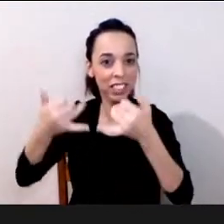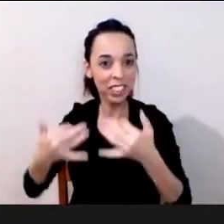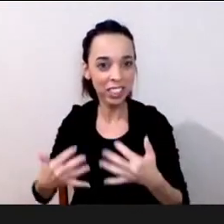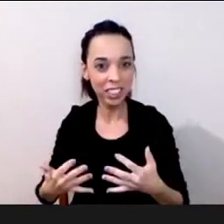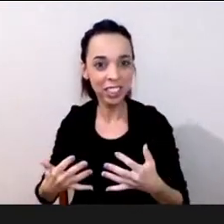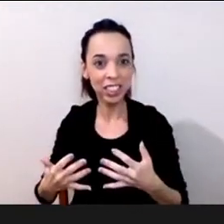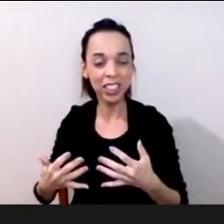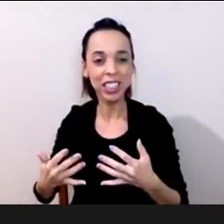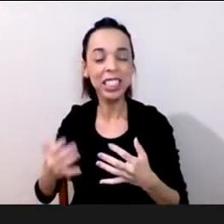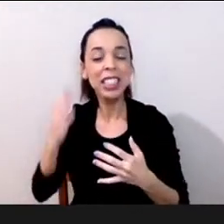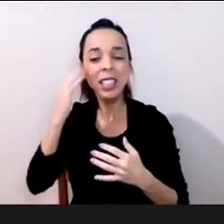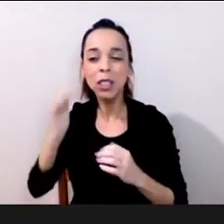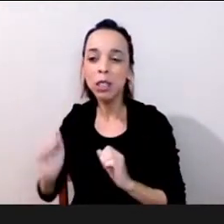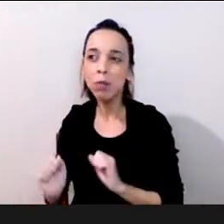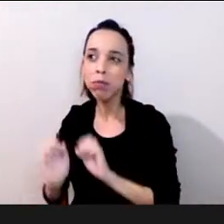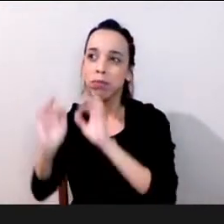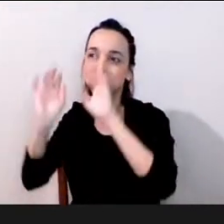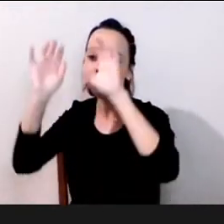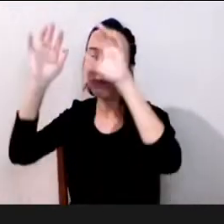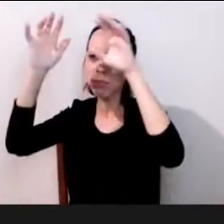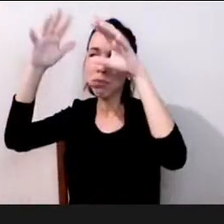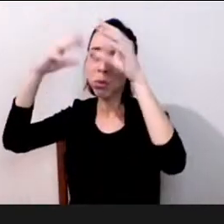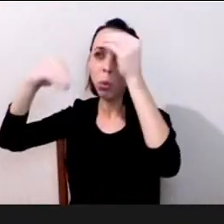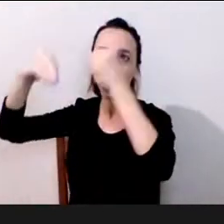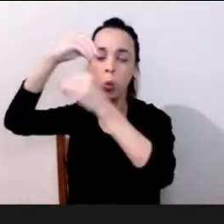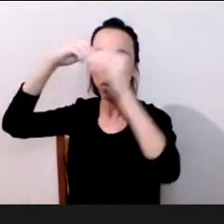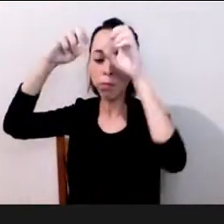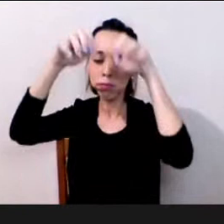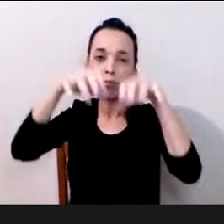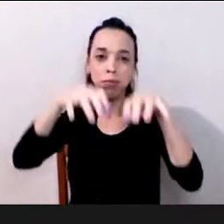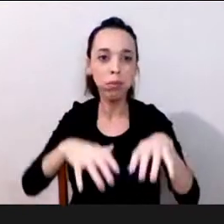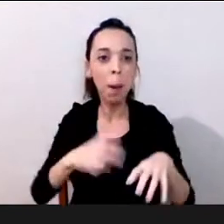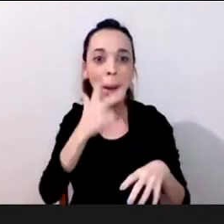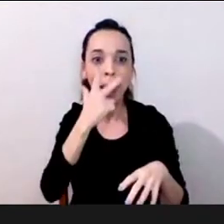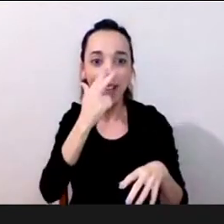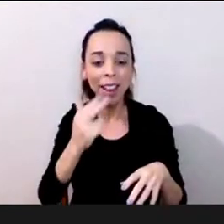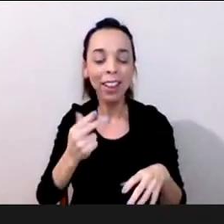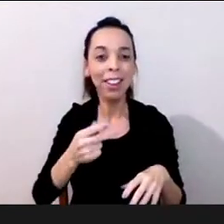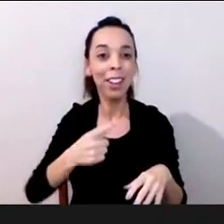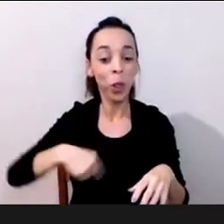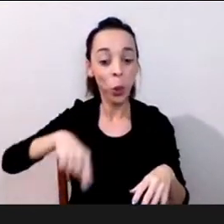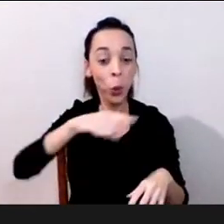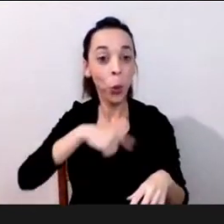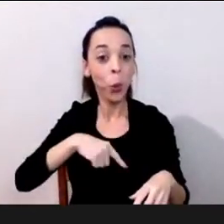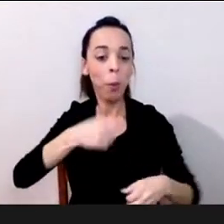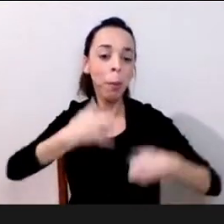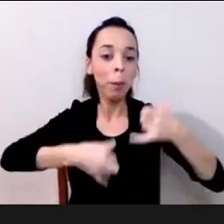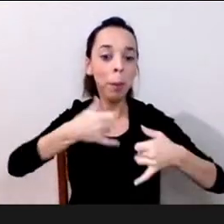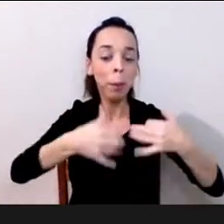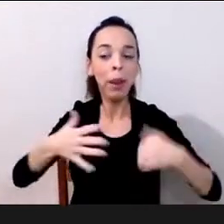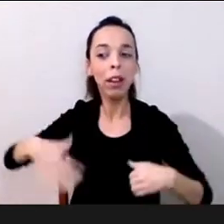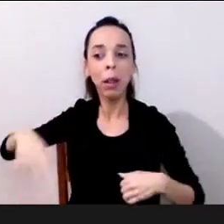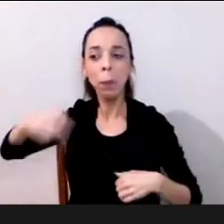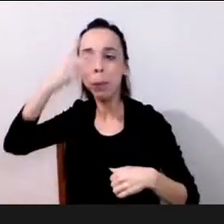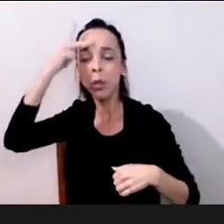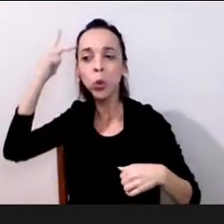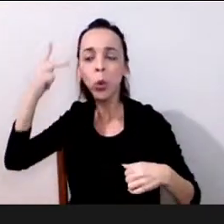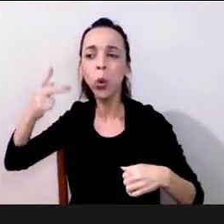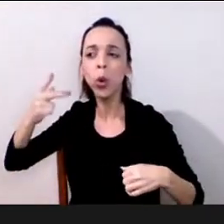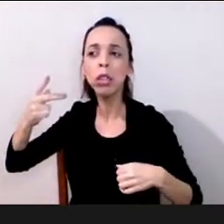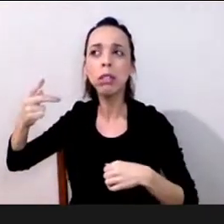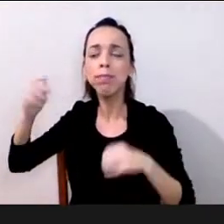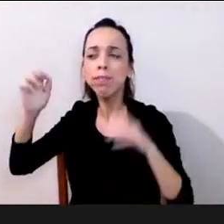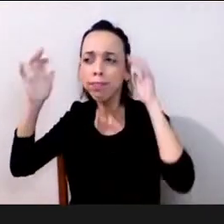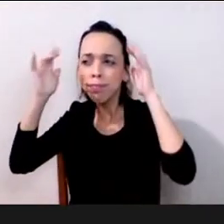subimos e convergimos acho que foi gostei muito da intervenção da Bertina e da Ana muito sobre a